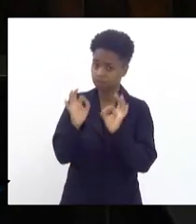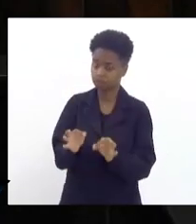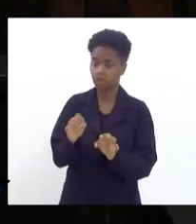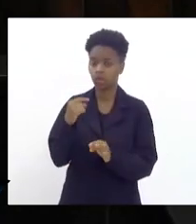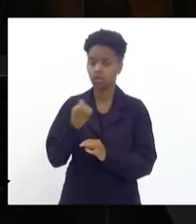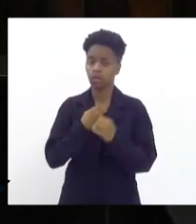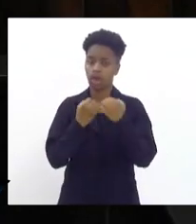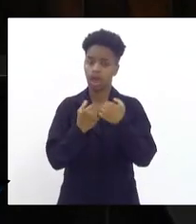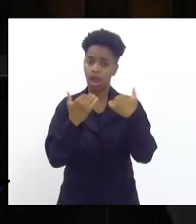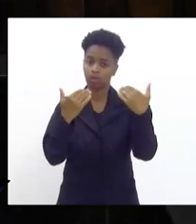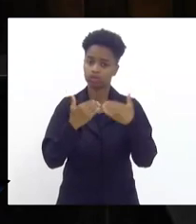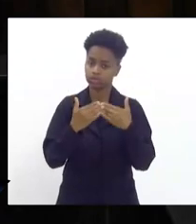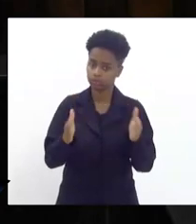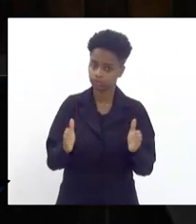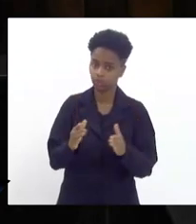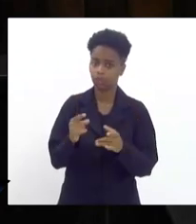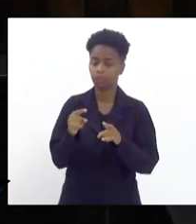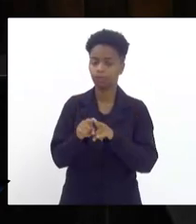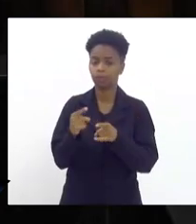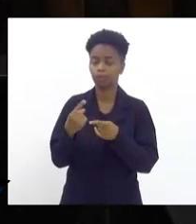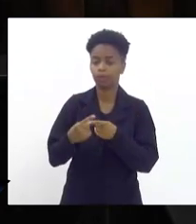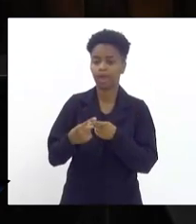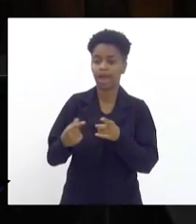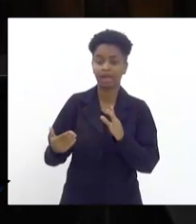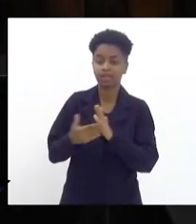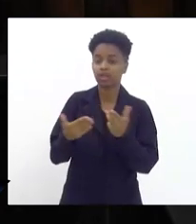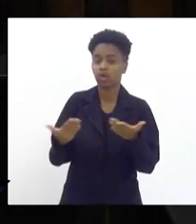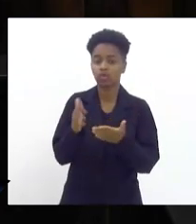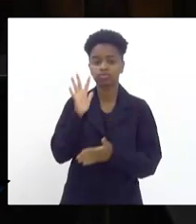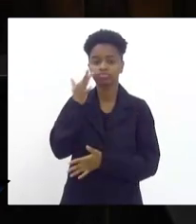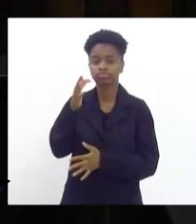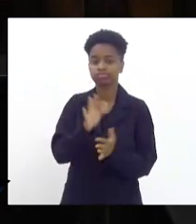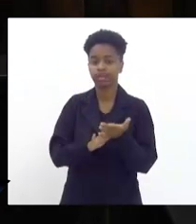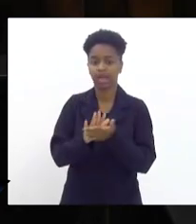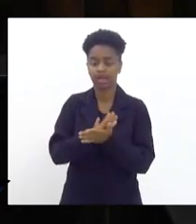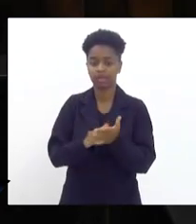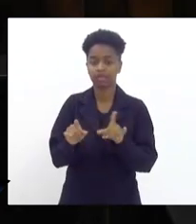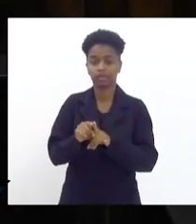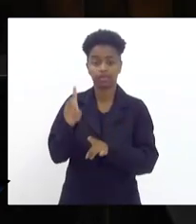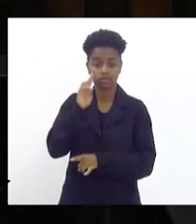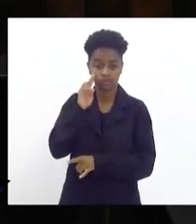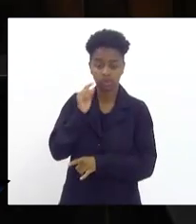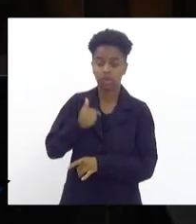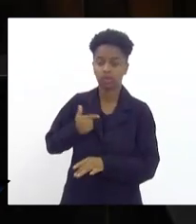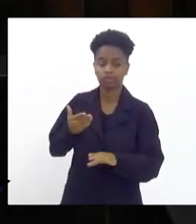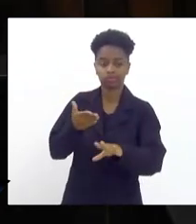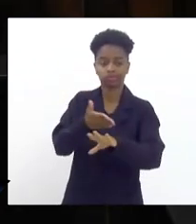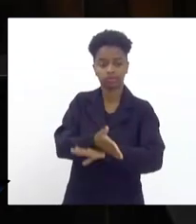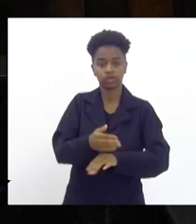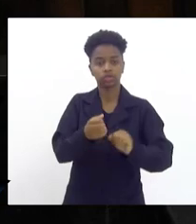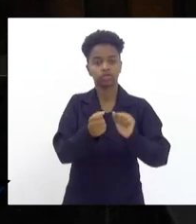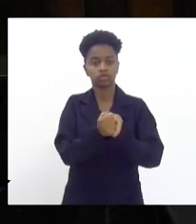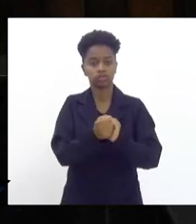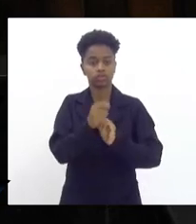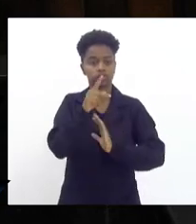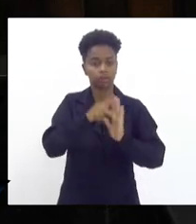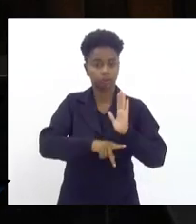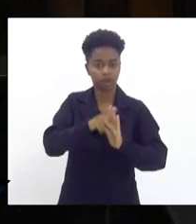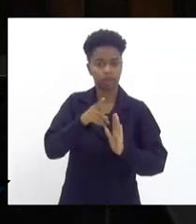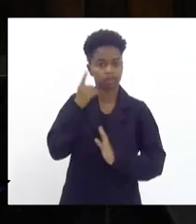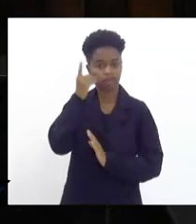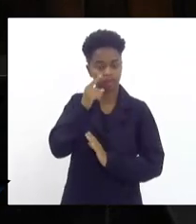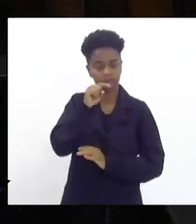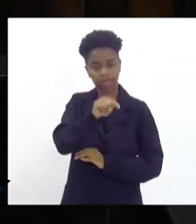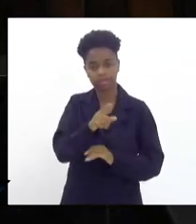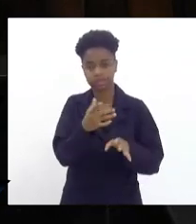audiência pública que até hoje não foi resolvido e segunda-feira estarei lá com o projeto deputado da nossa cidade e quero